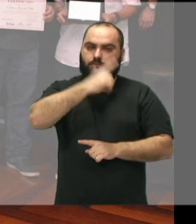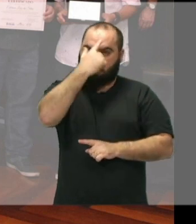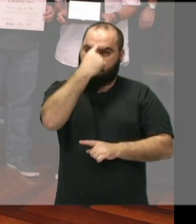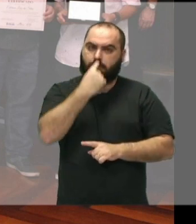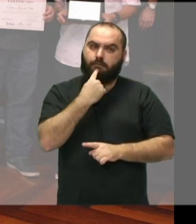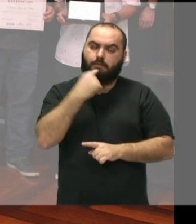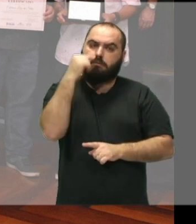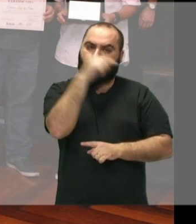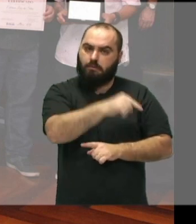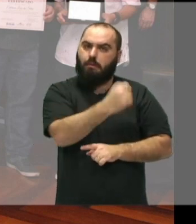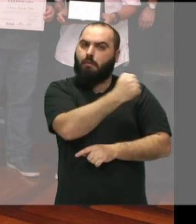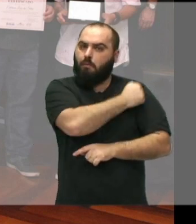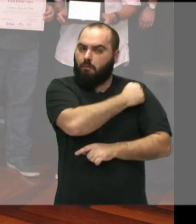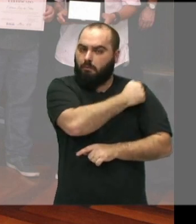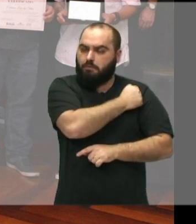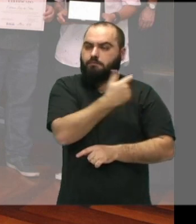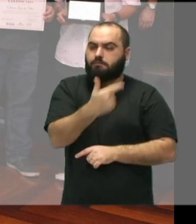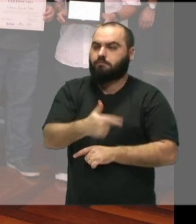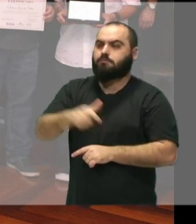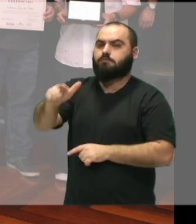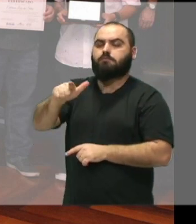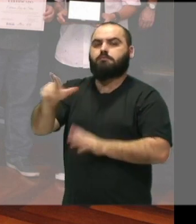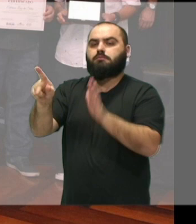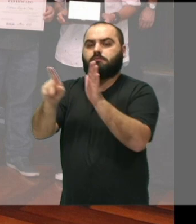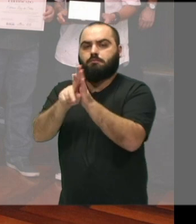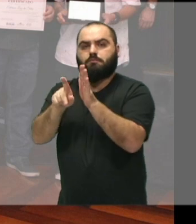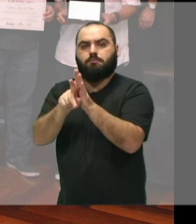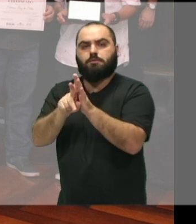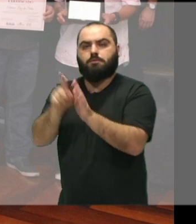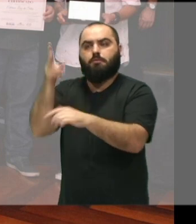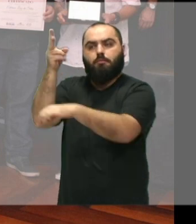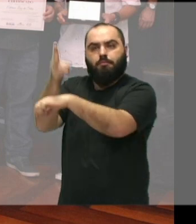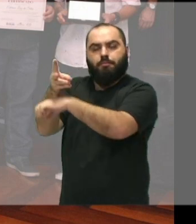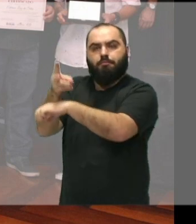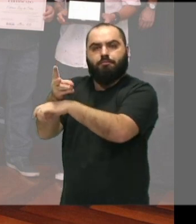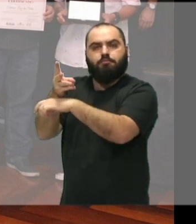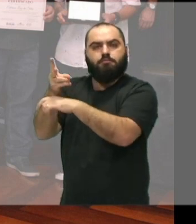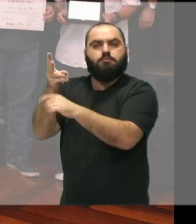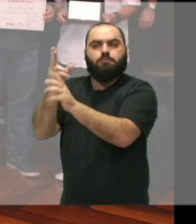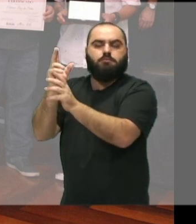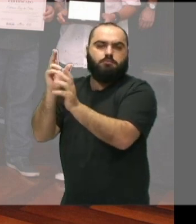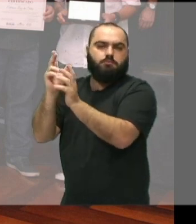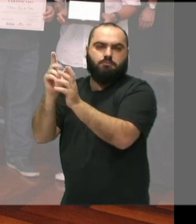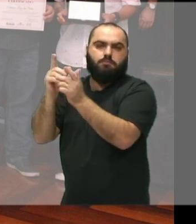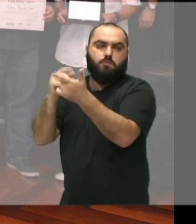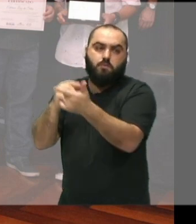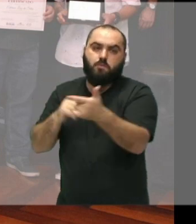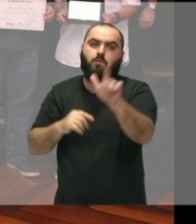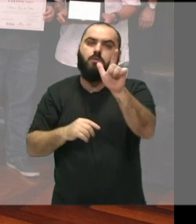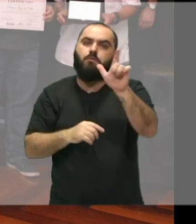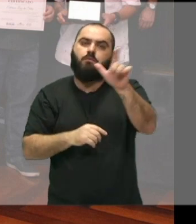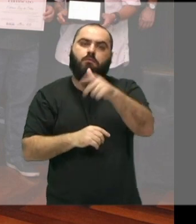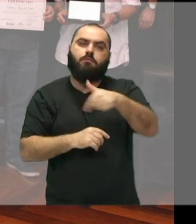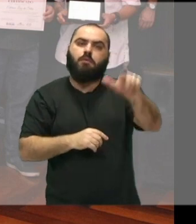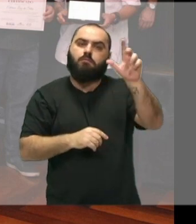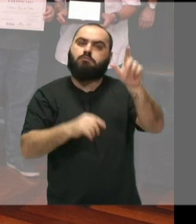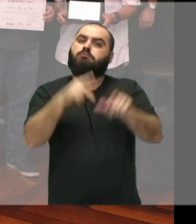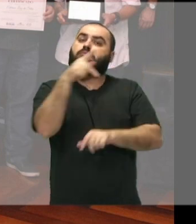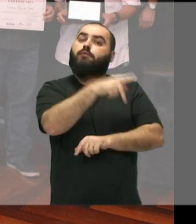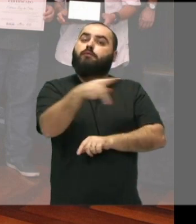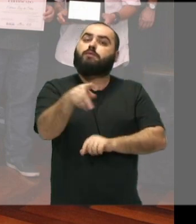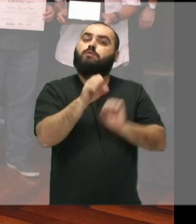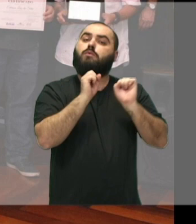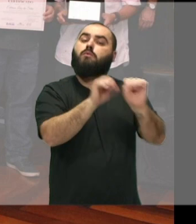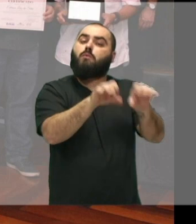de aluno, outros voltados mais para gravações em estúdio, outros ainda que vão para a carreira docente, ser